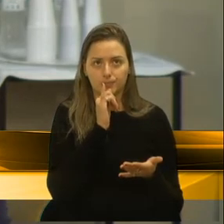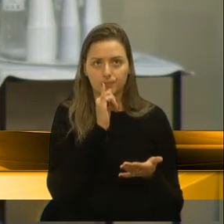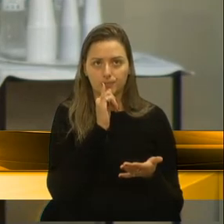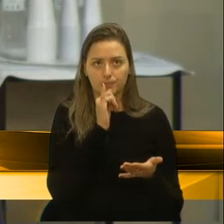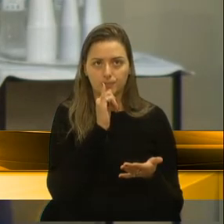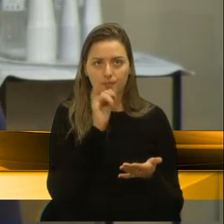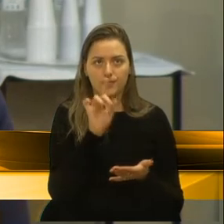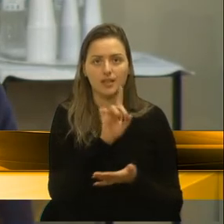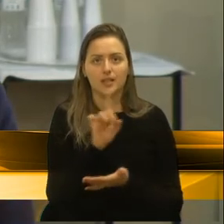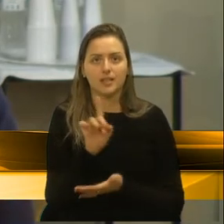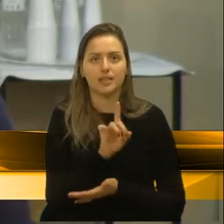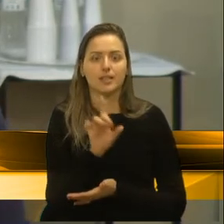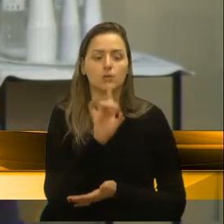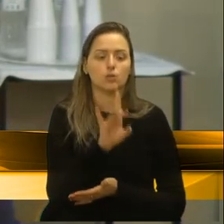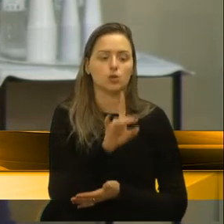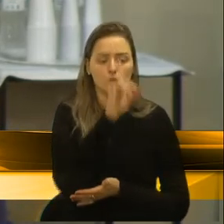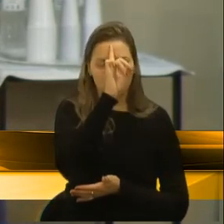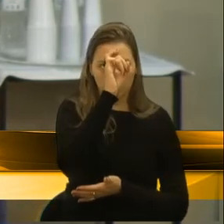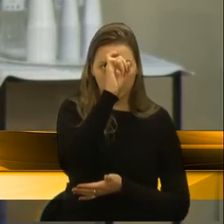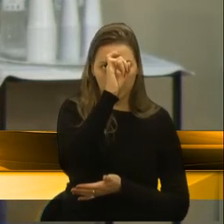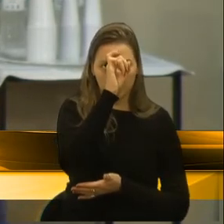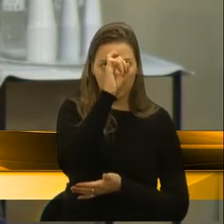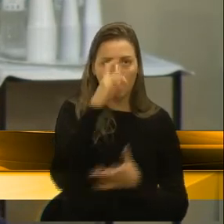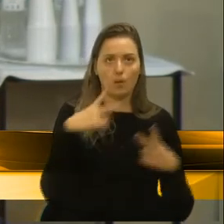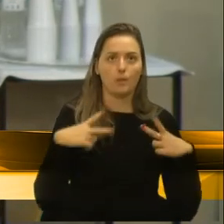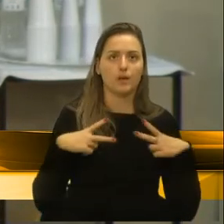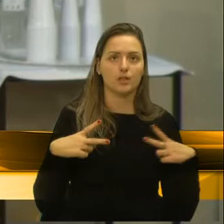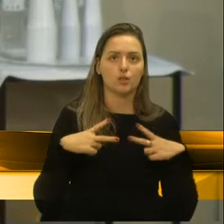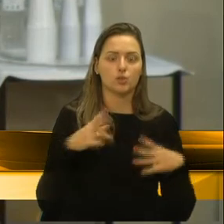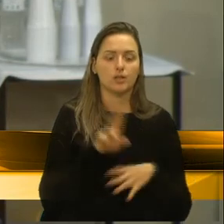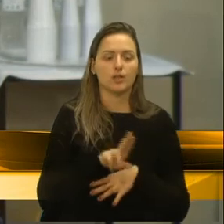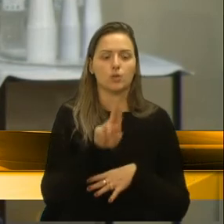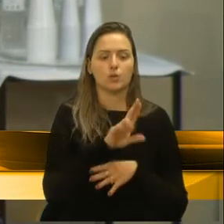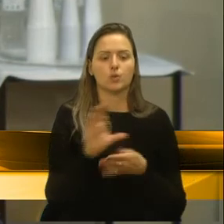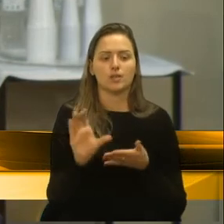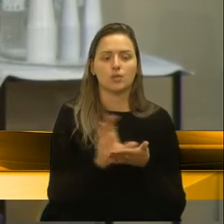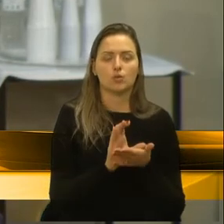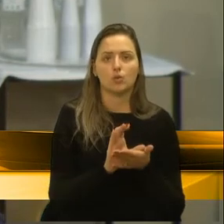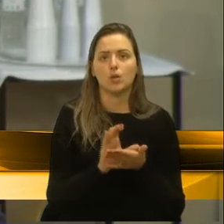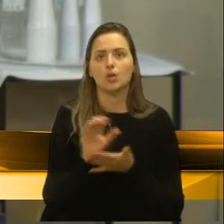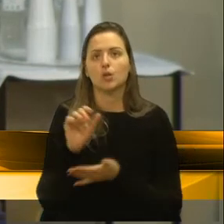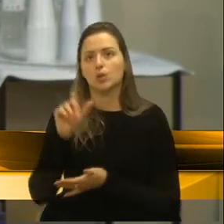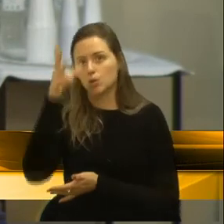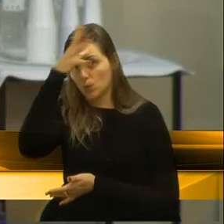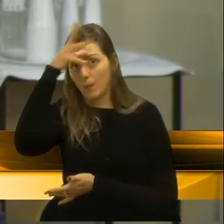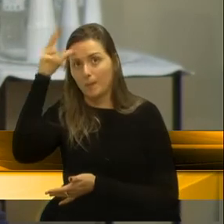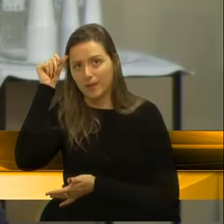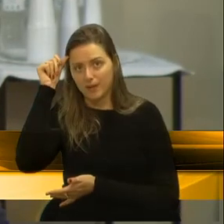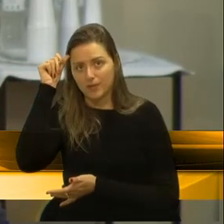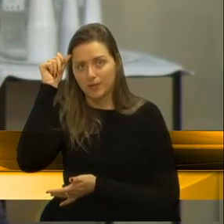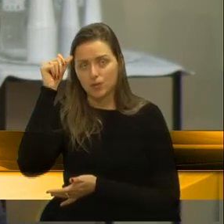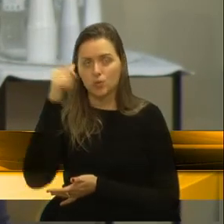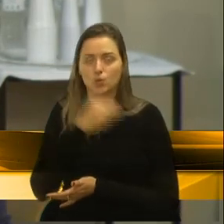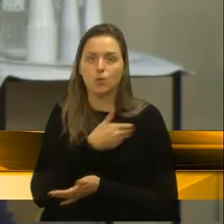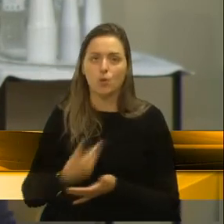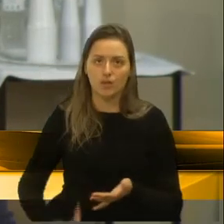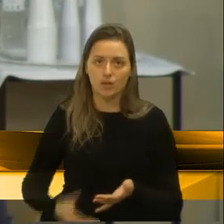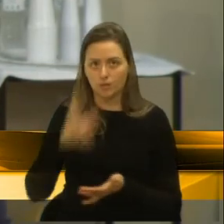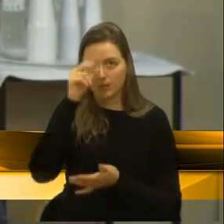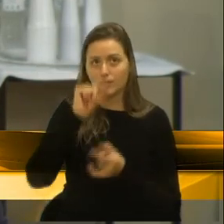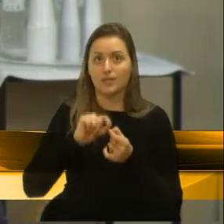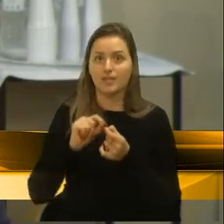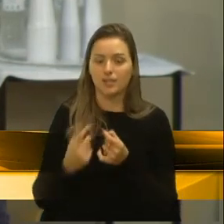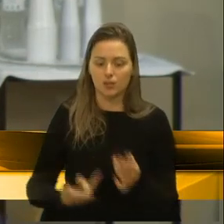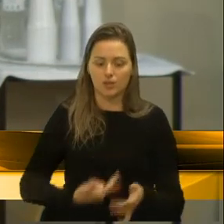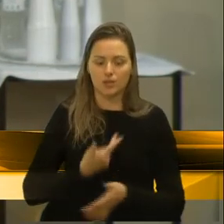não é só no privado que está usando menos recursos. No público também, só estão sendo feitos cirurgias e